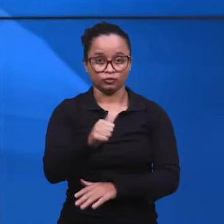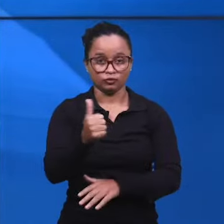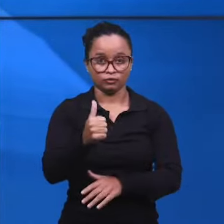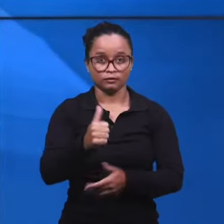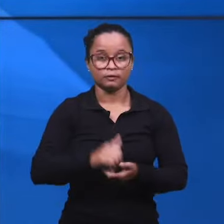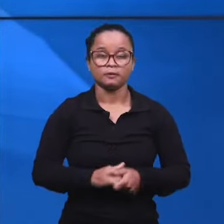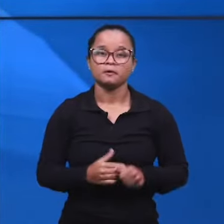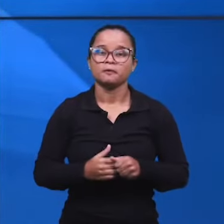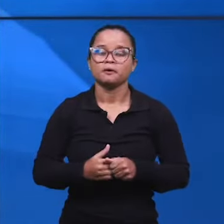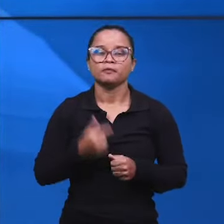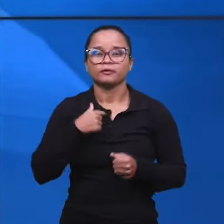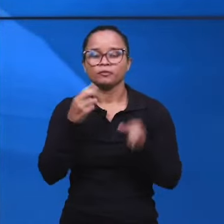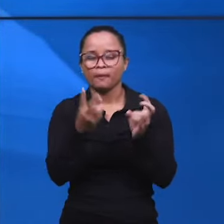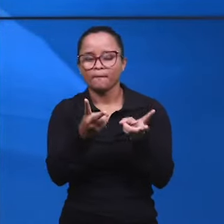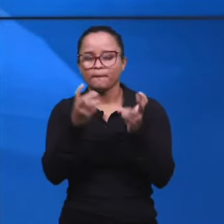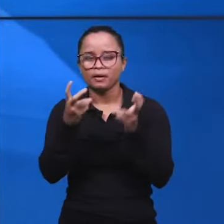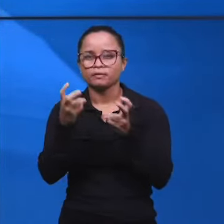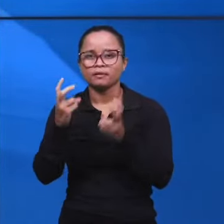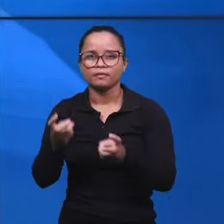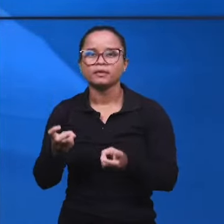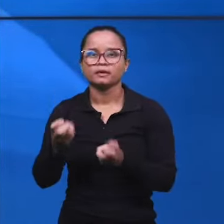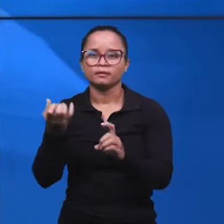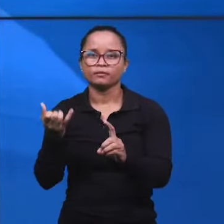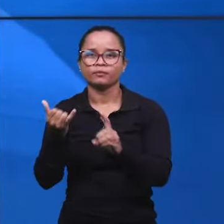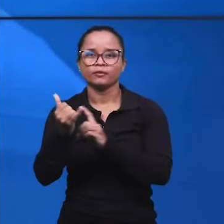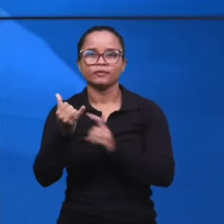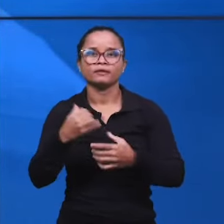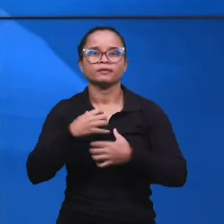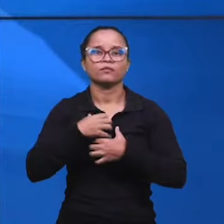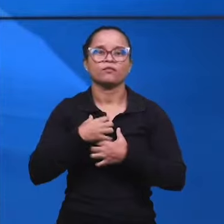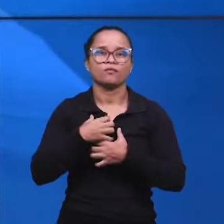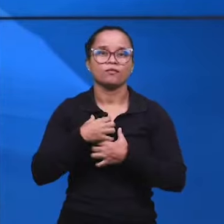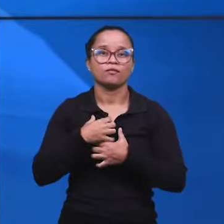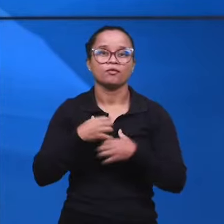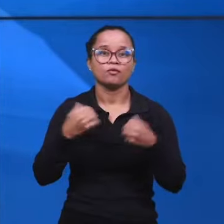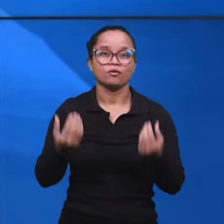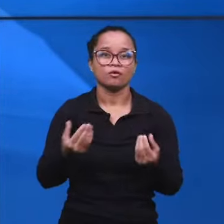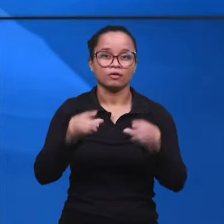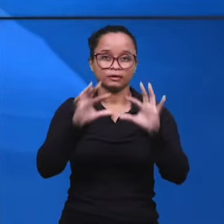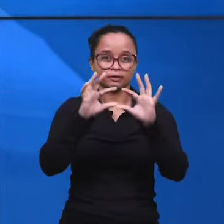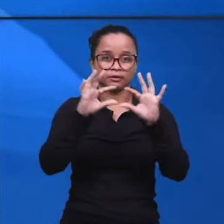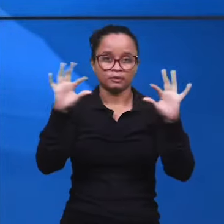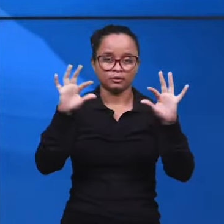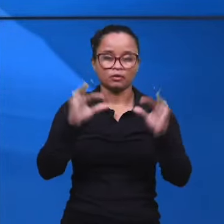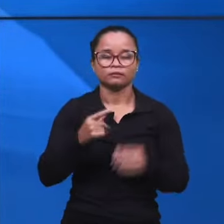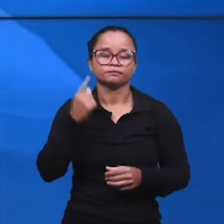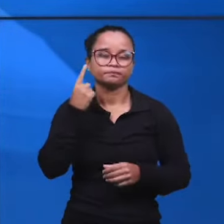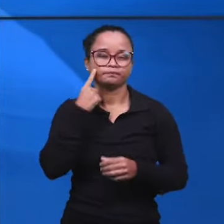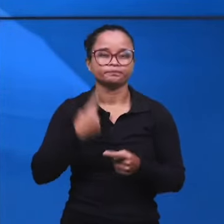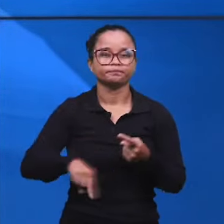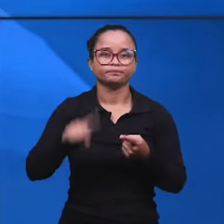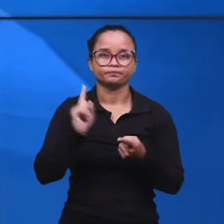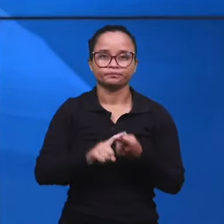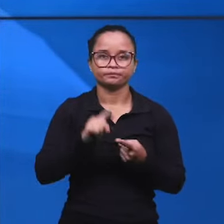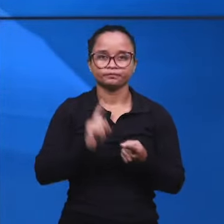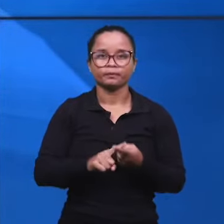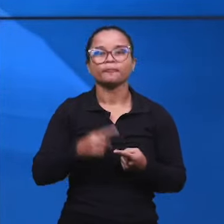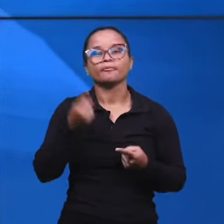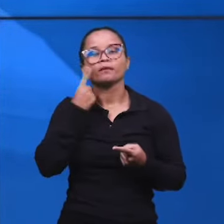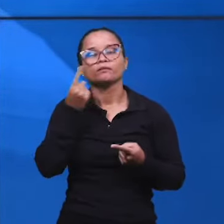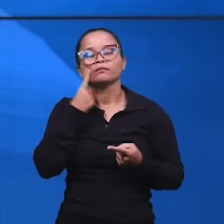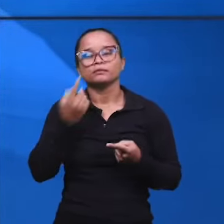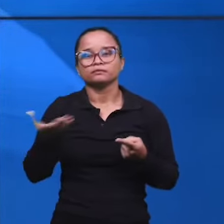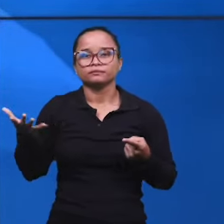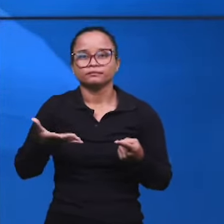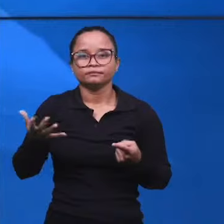verso 11, identifique o sentido profético das seguintes expressões. Primeiramente, nós vamos